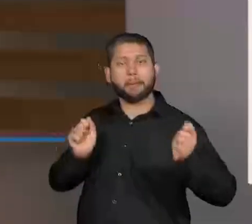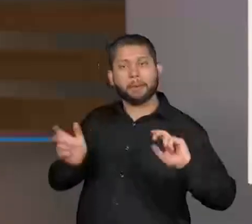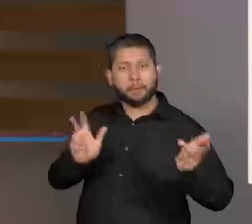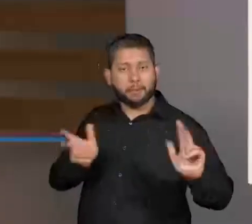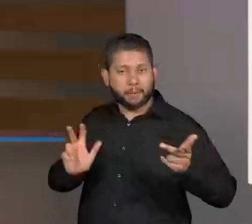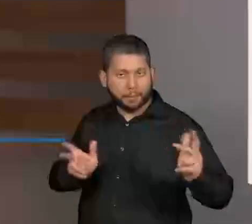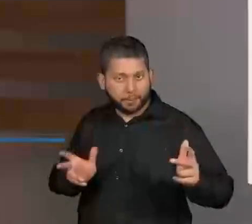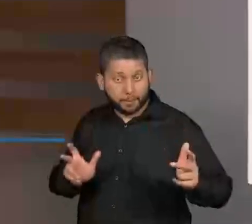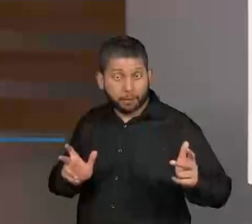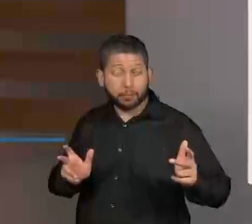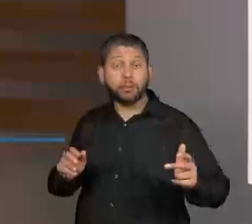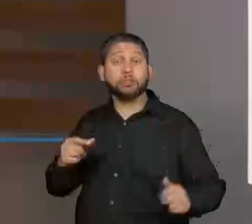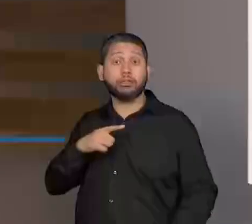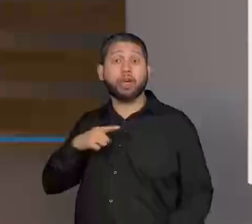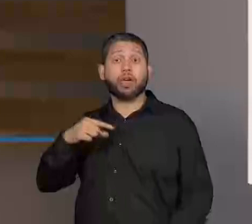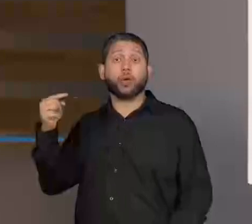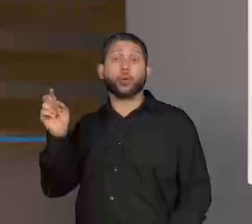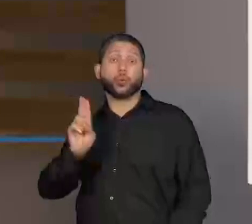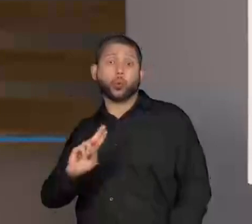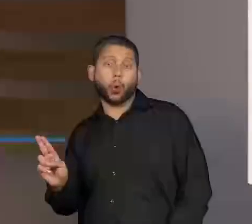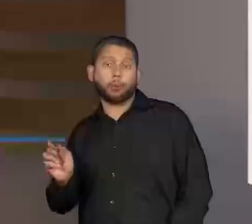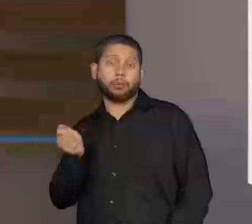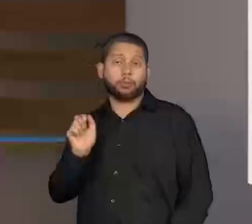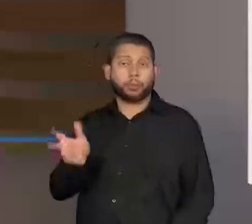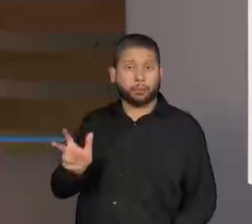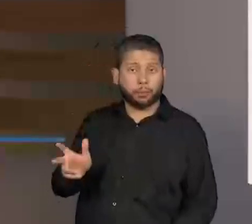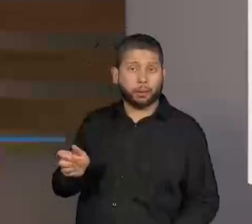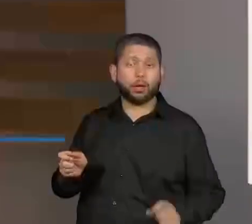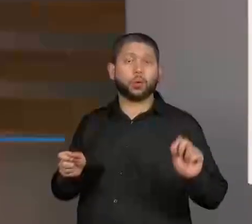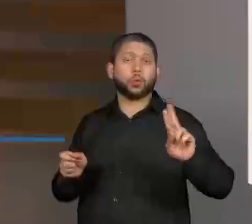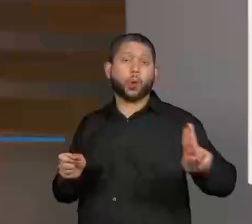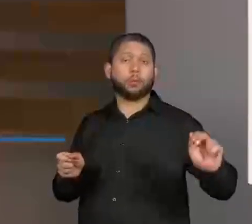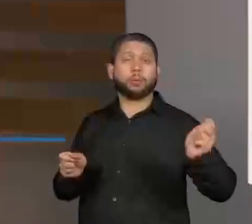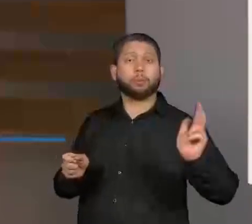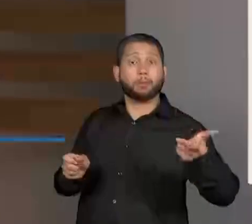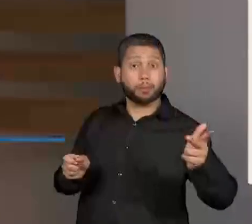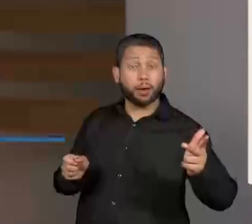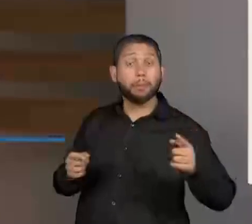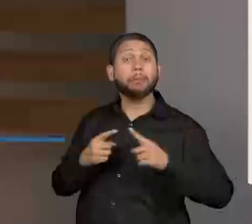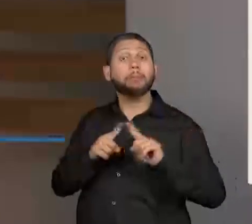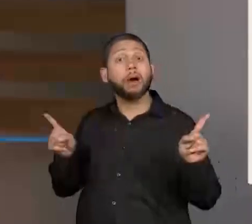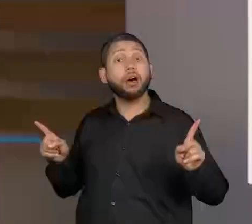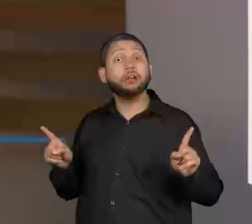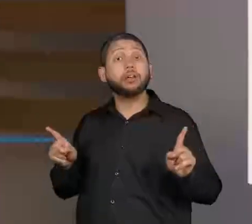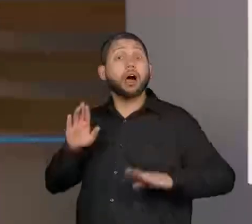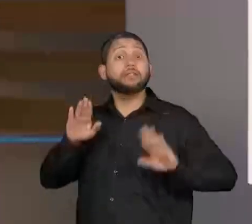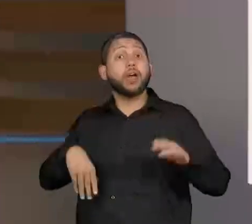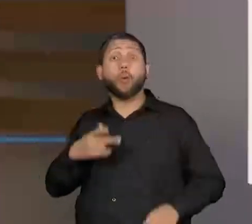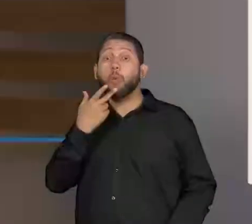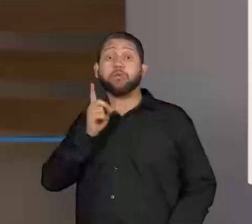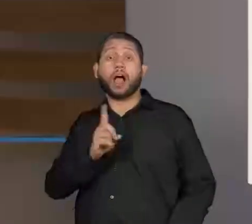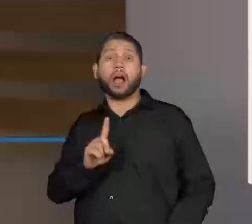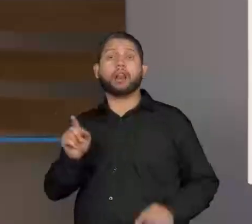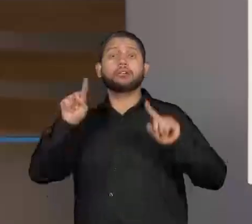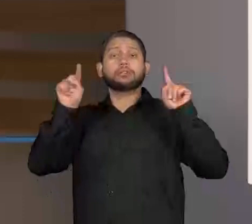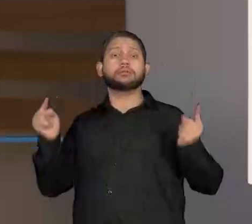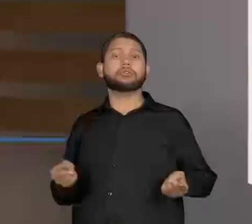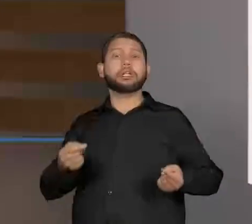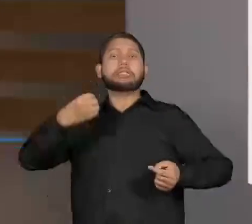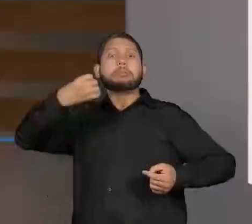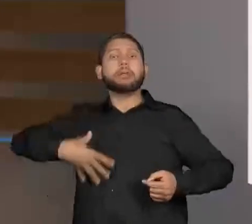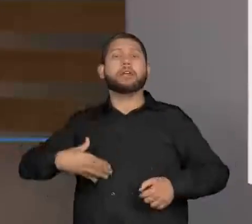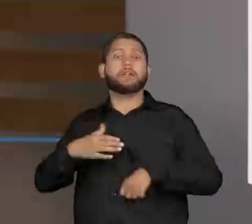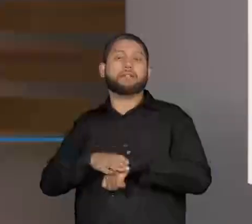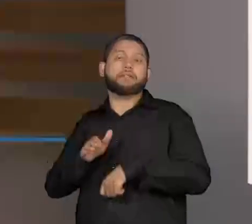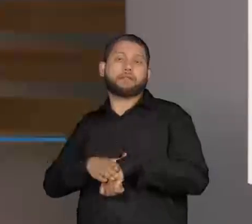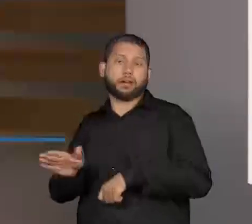são as movimentações do personagem. É a movimentação que eu devo fazer. Um exemplo. Eu sou a onça. O